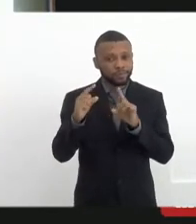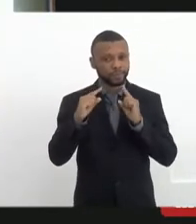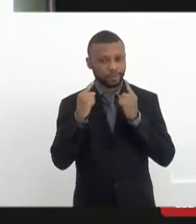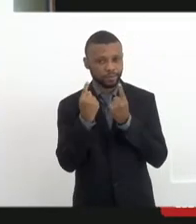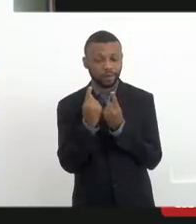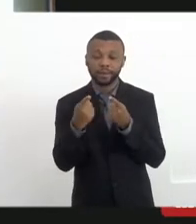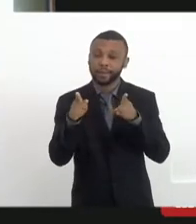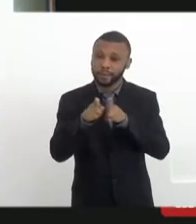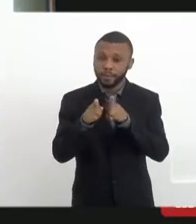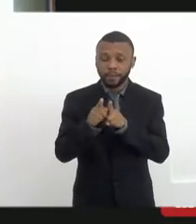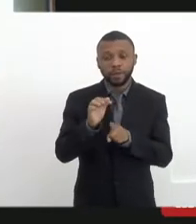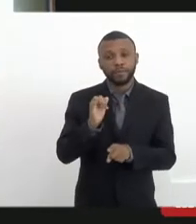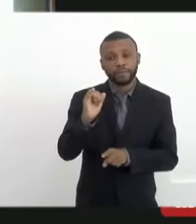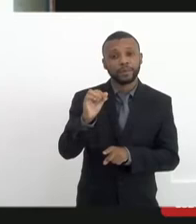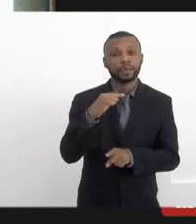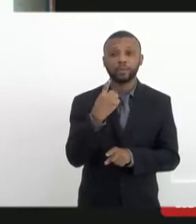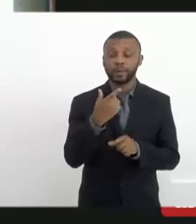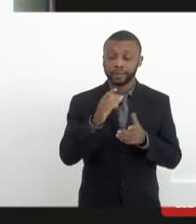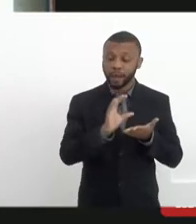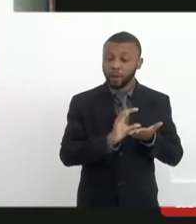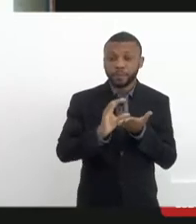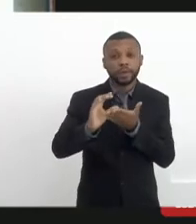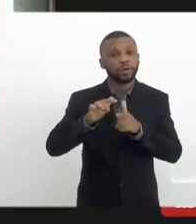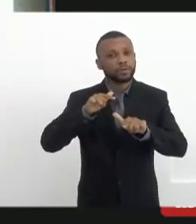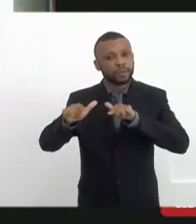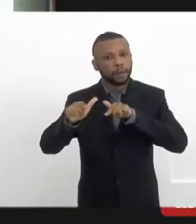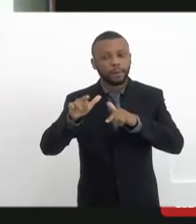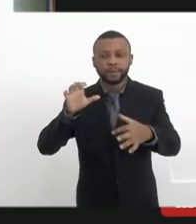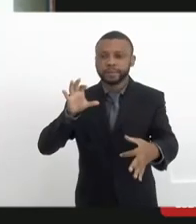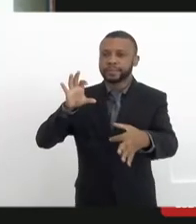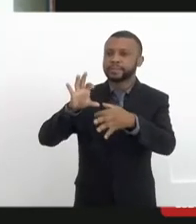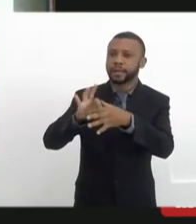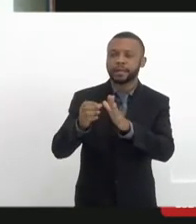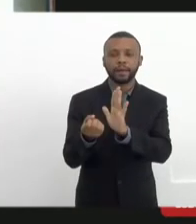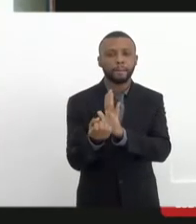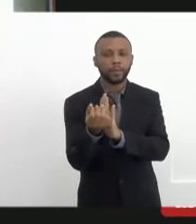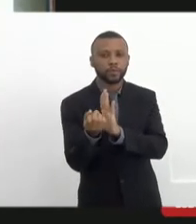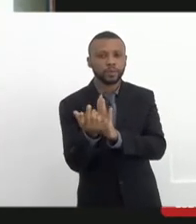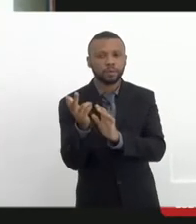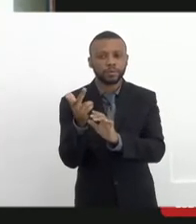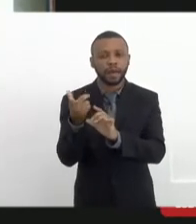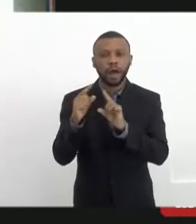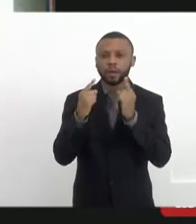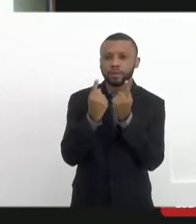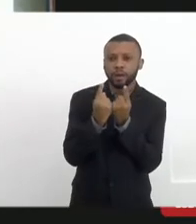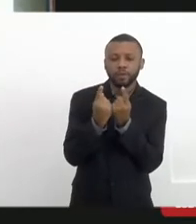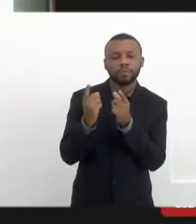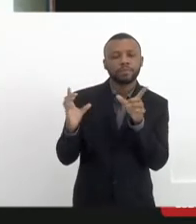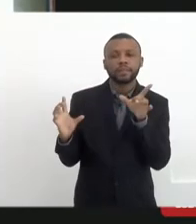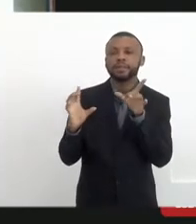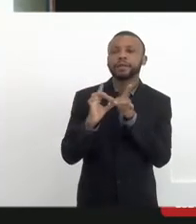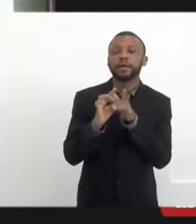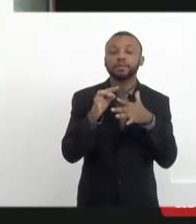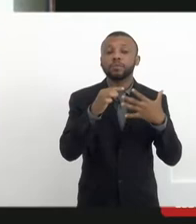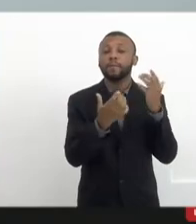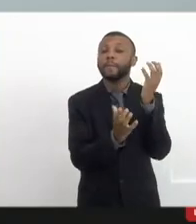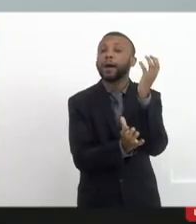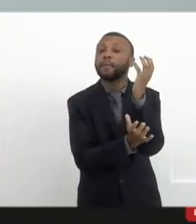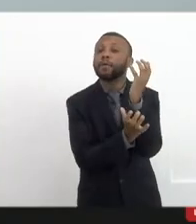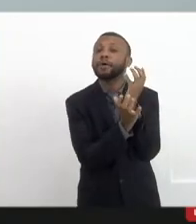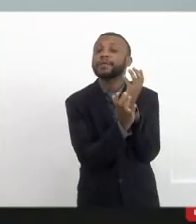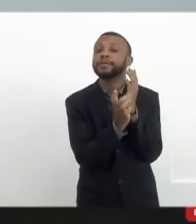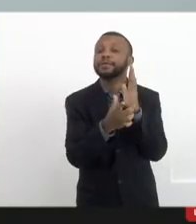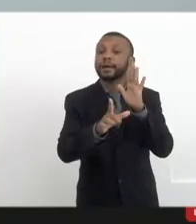ressaltando que a comissão de trabalho também está envolvida na promoção dessa audiência, apenas por uma questão da burocracia legislativa. Isso não ficou